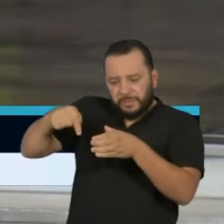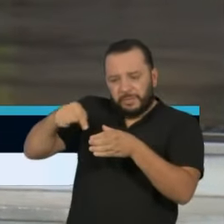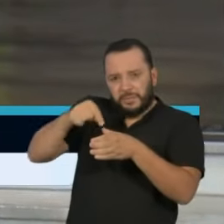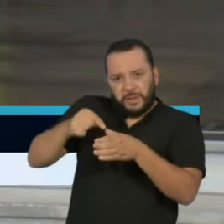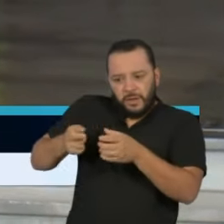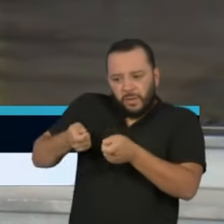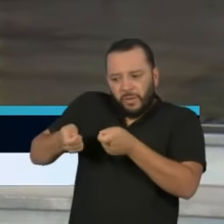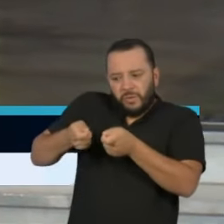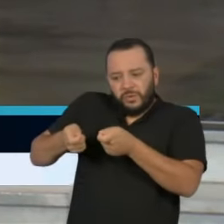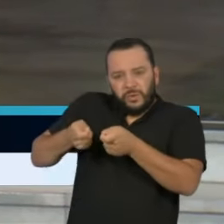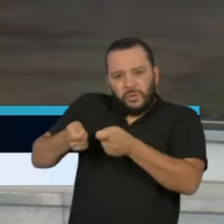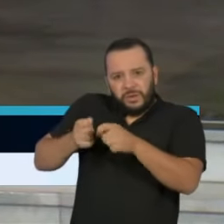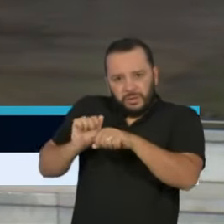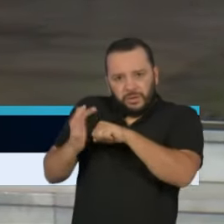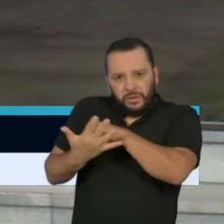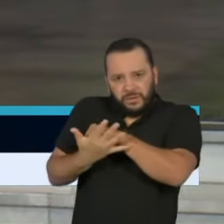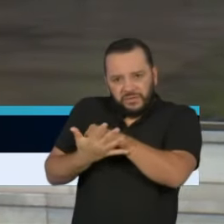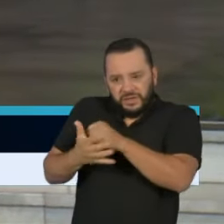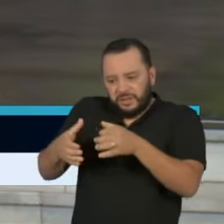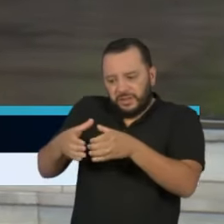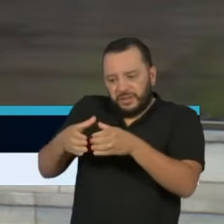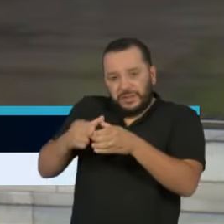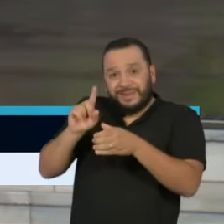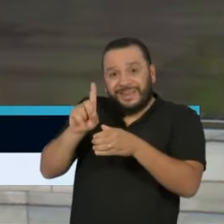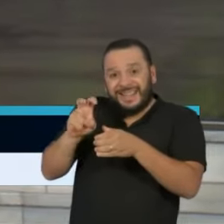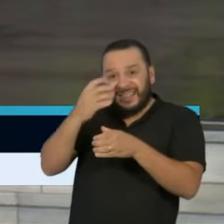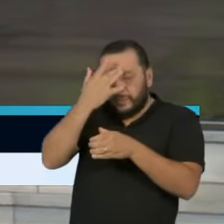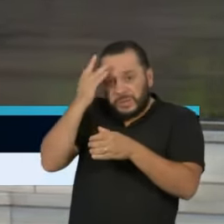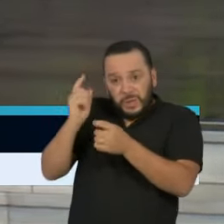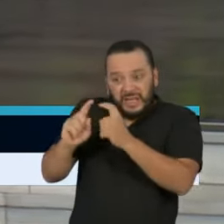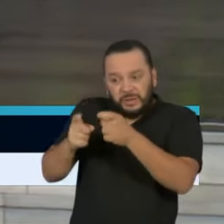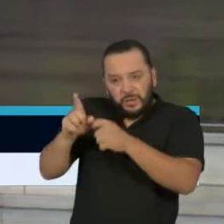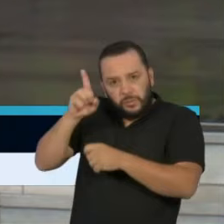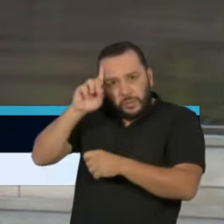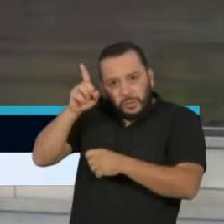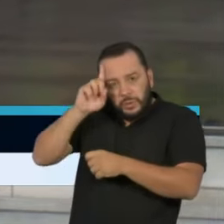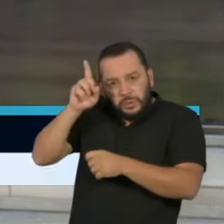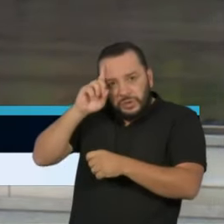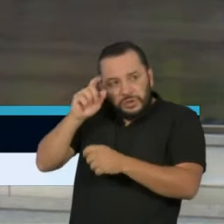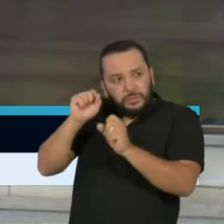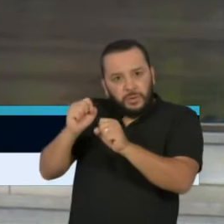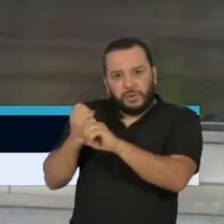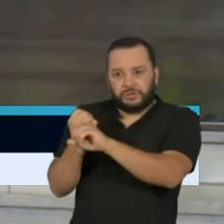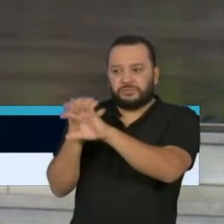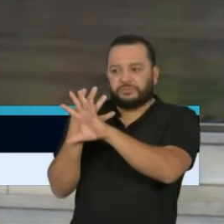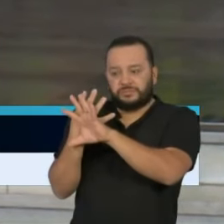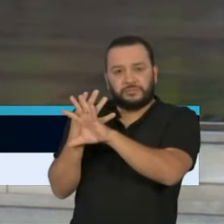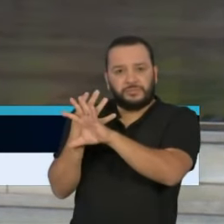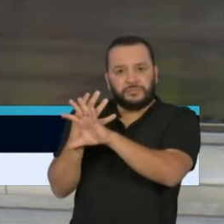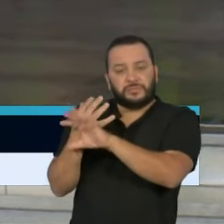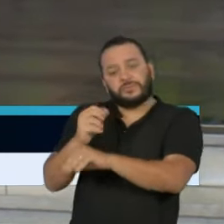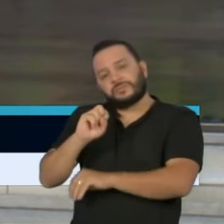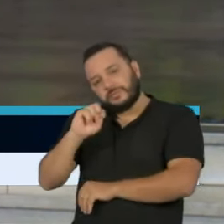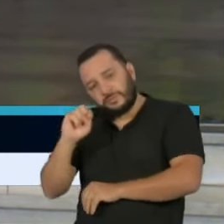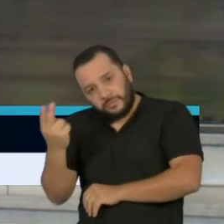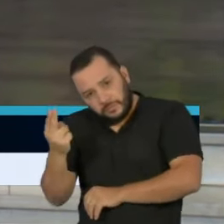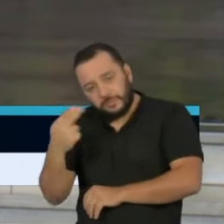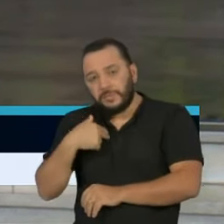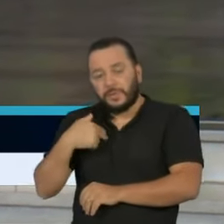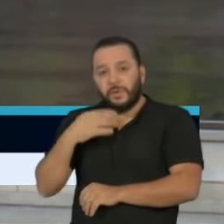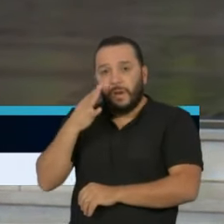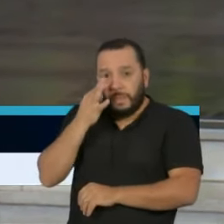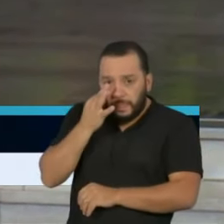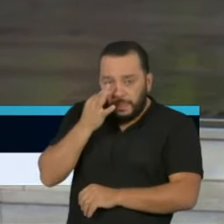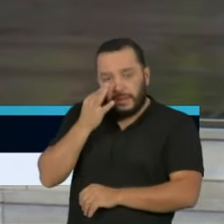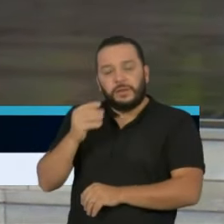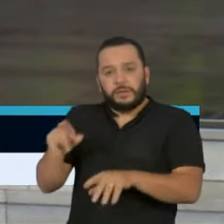que se reúnem todos os dias, virtualmente, todos os dias, desde 26 de